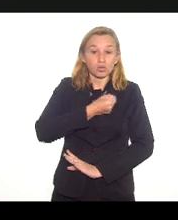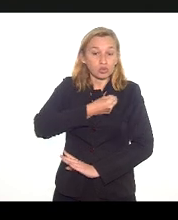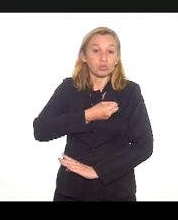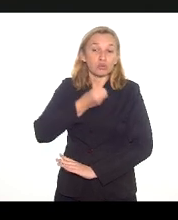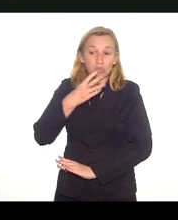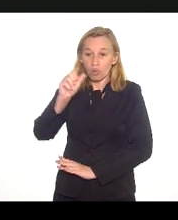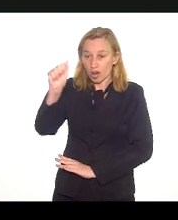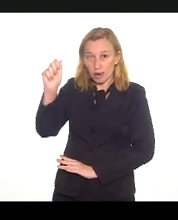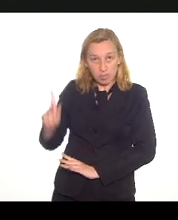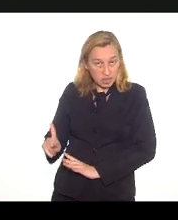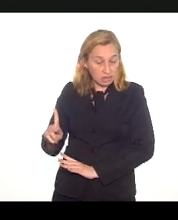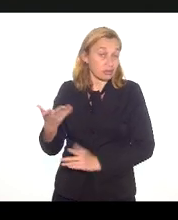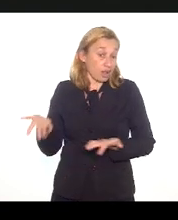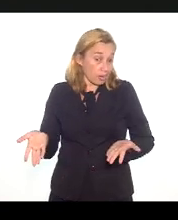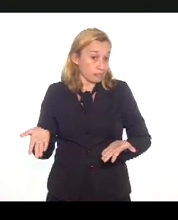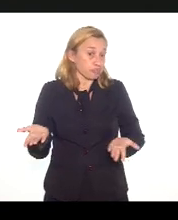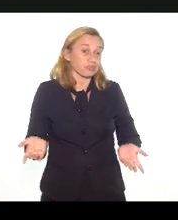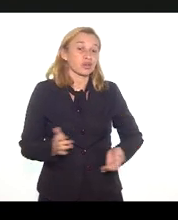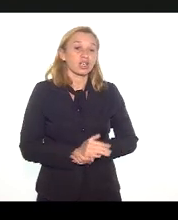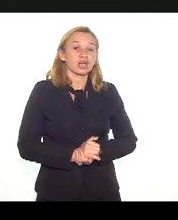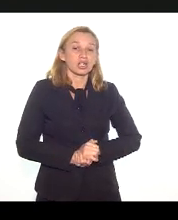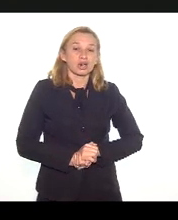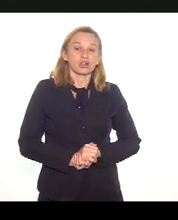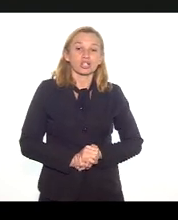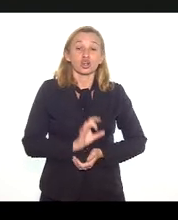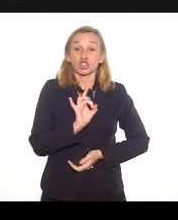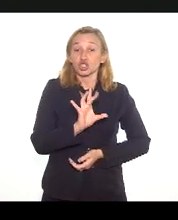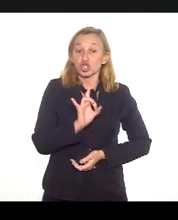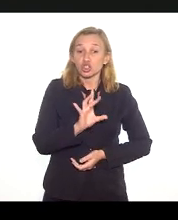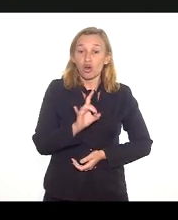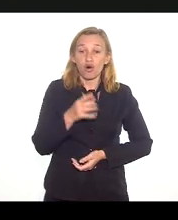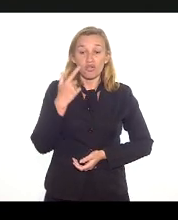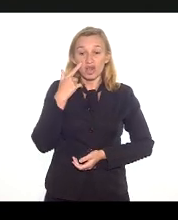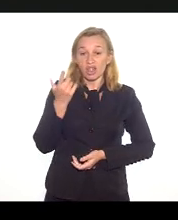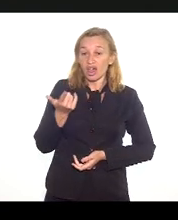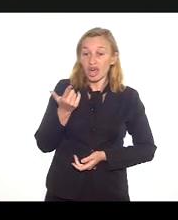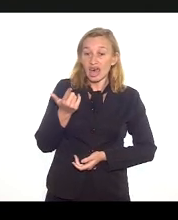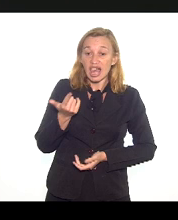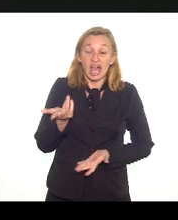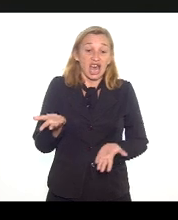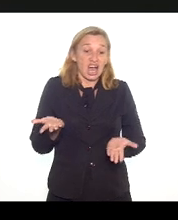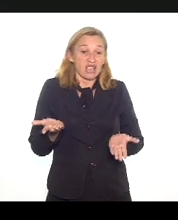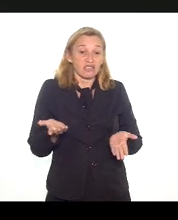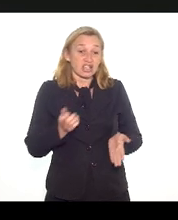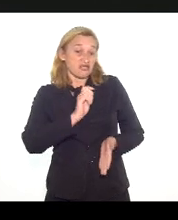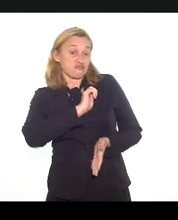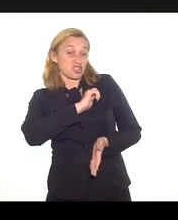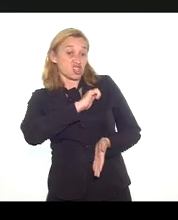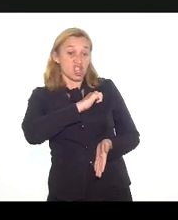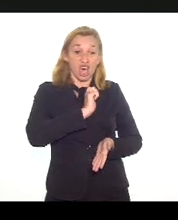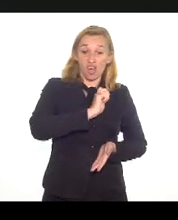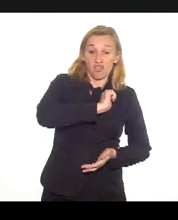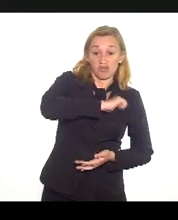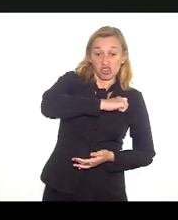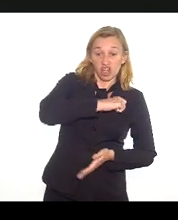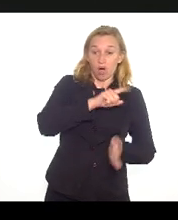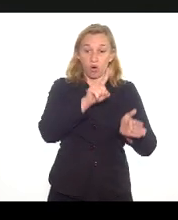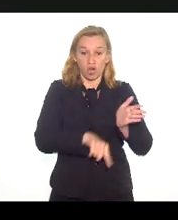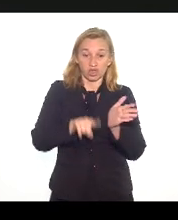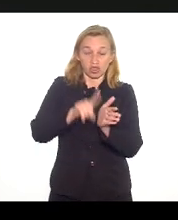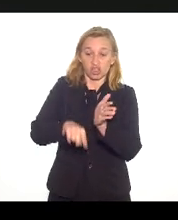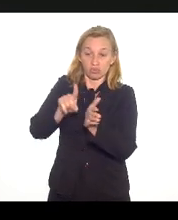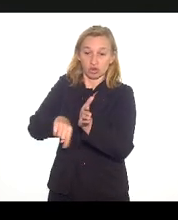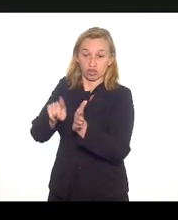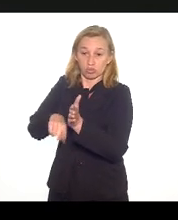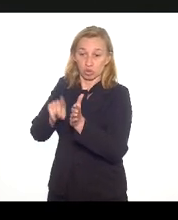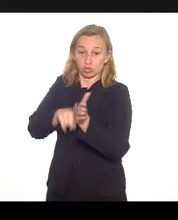ponto fora do senso comum, de quem fica só, não, para fazer equilíbrio que está, o fiscal corta, corta, corta. Nós